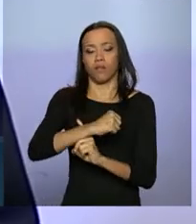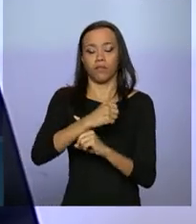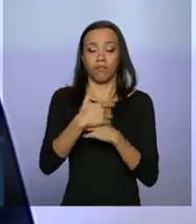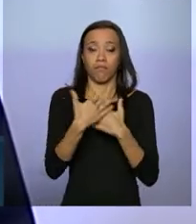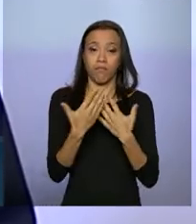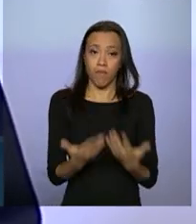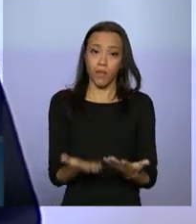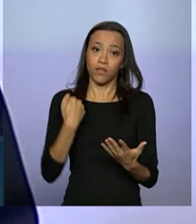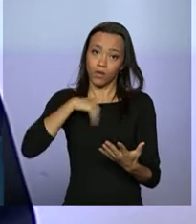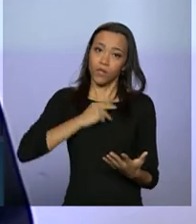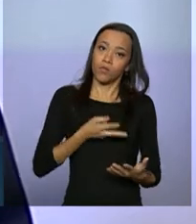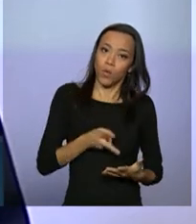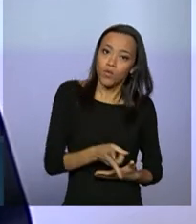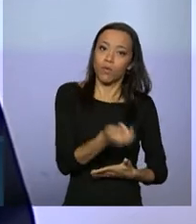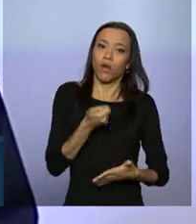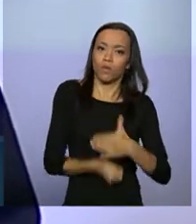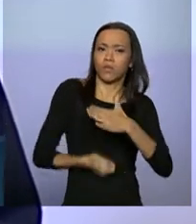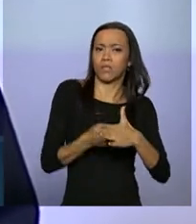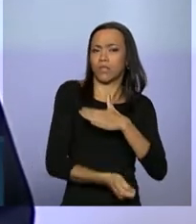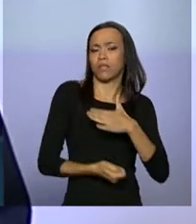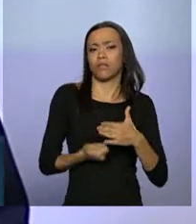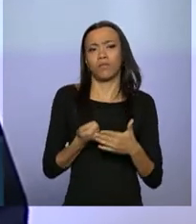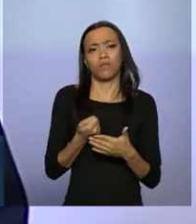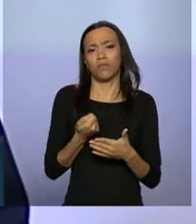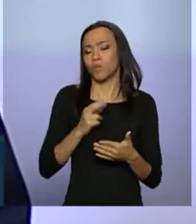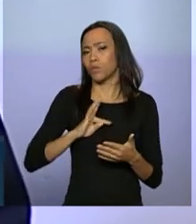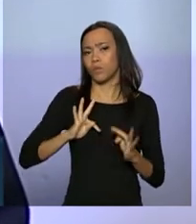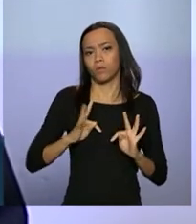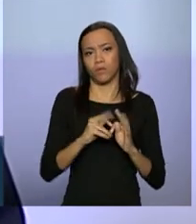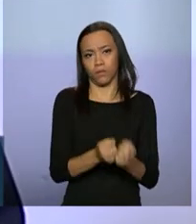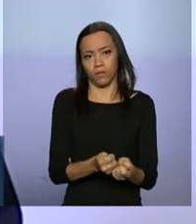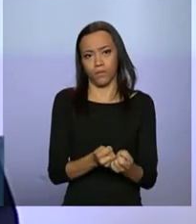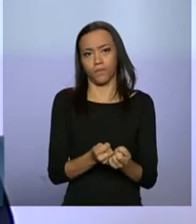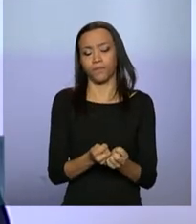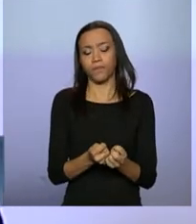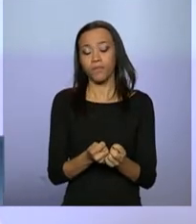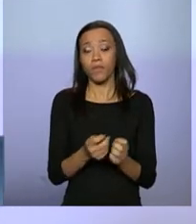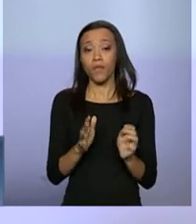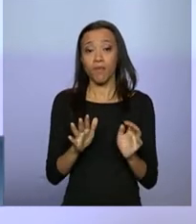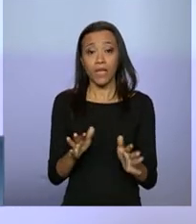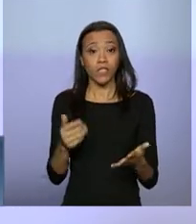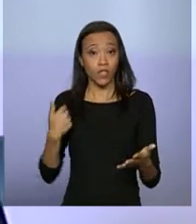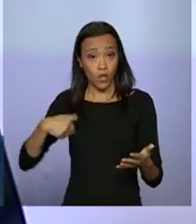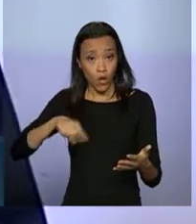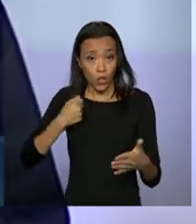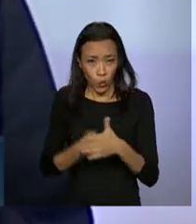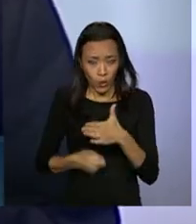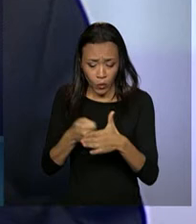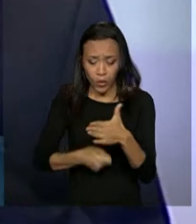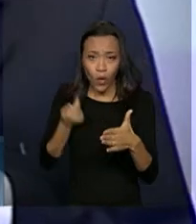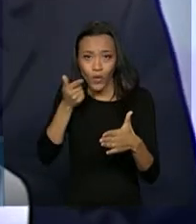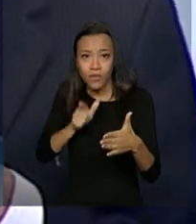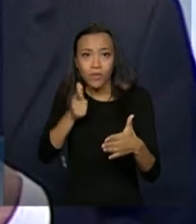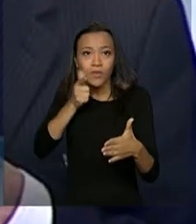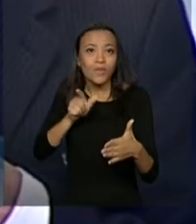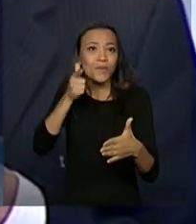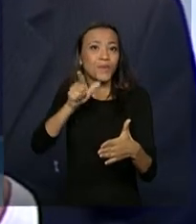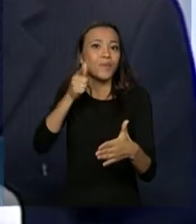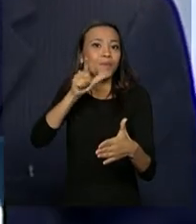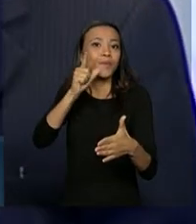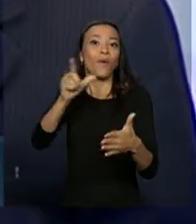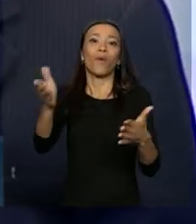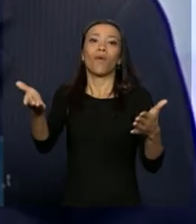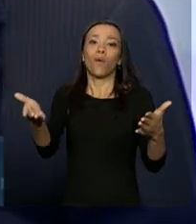de força e de resistência e reação. Mas os avanços obtidos por esta ação estão